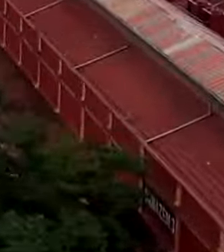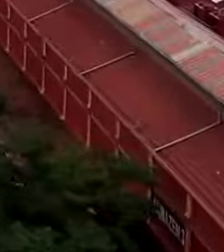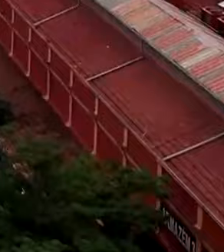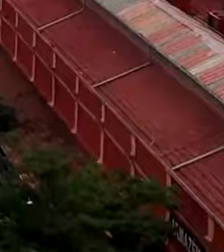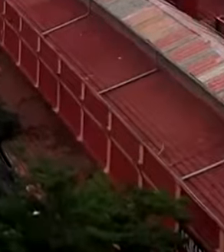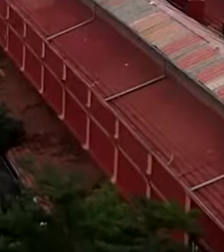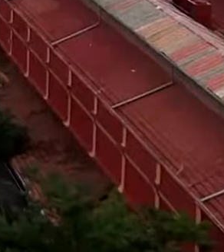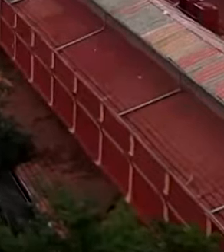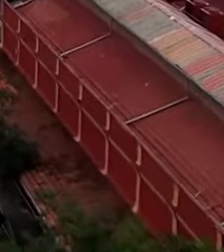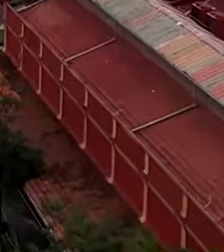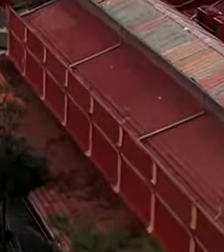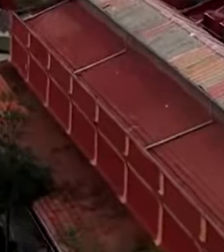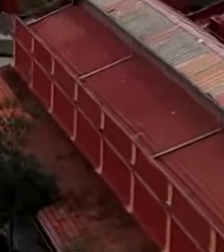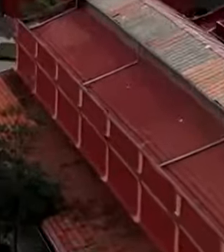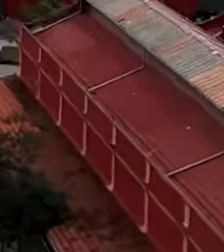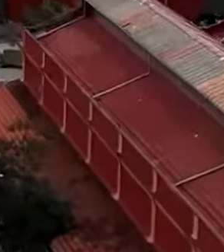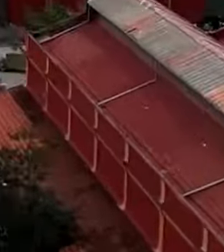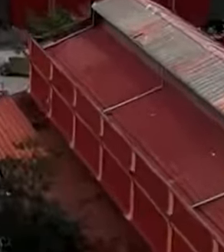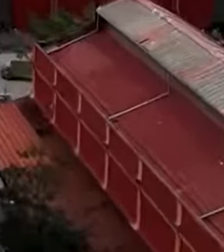tchau!